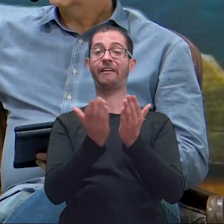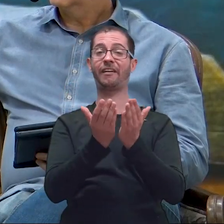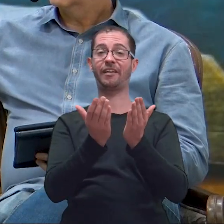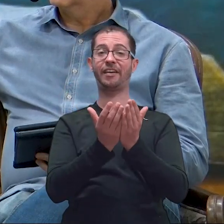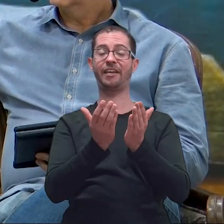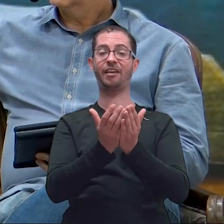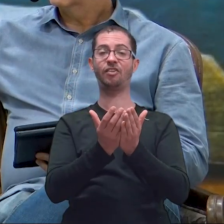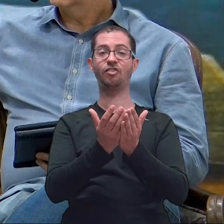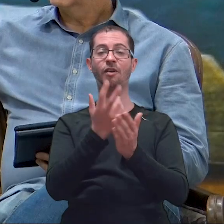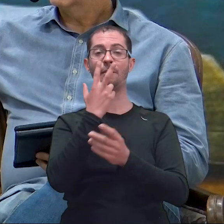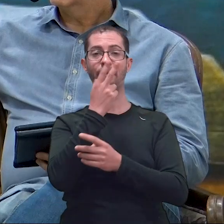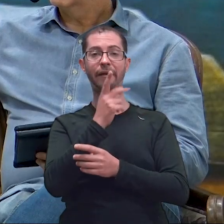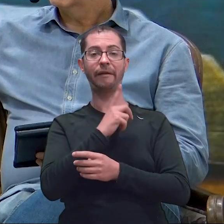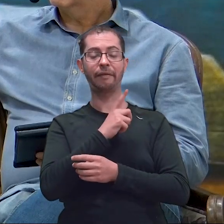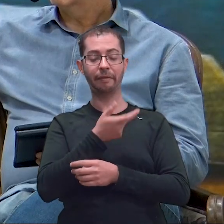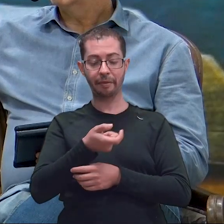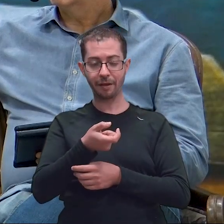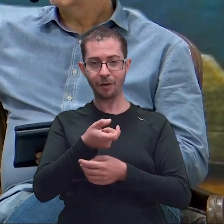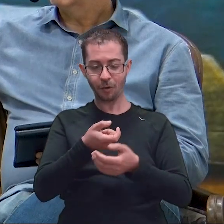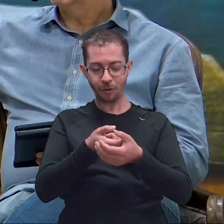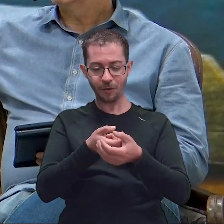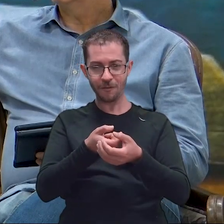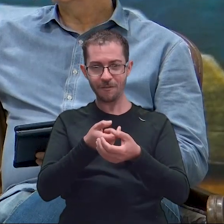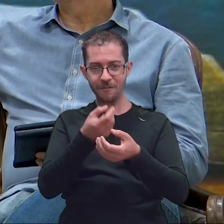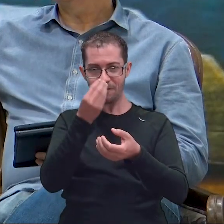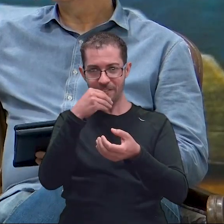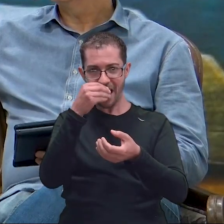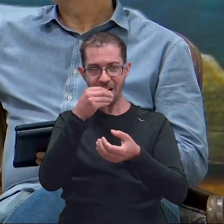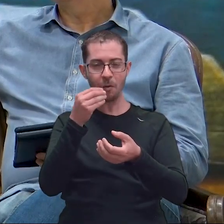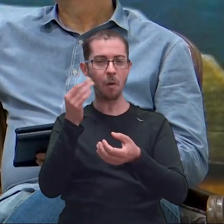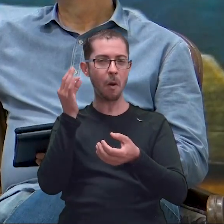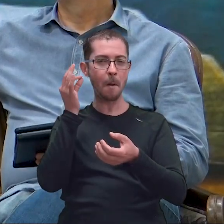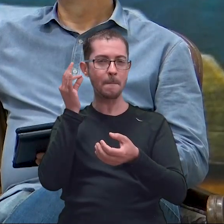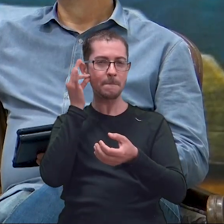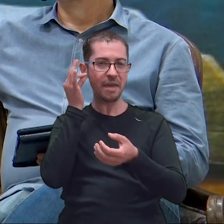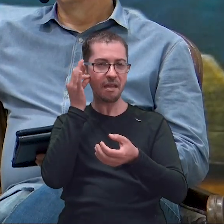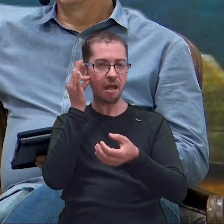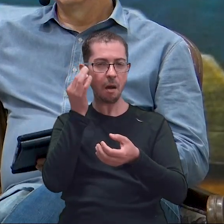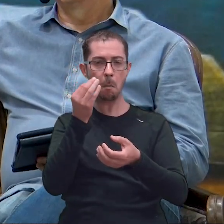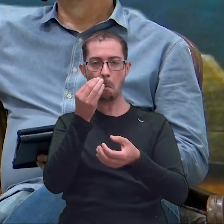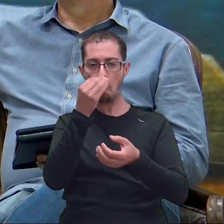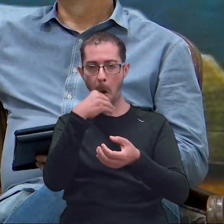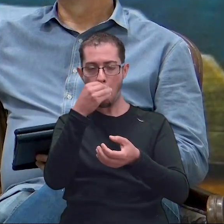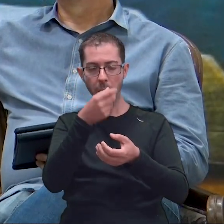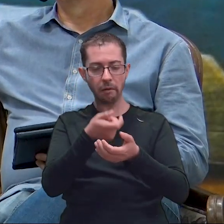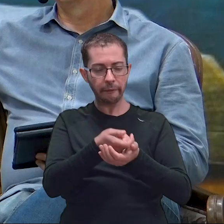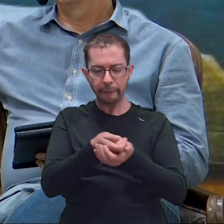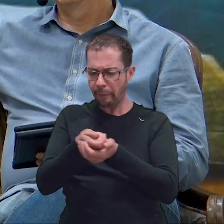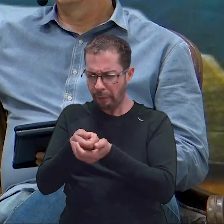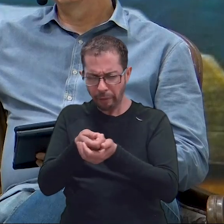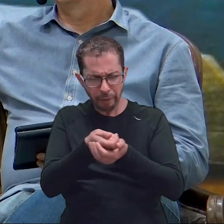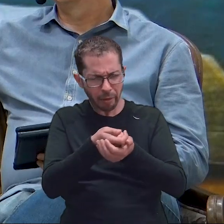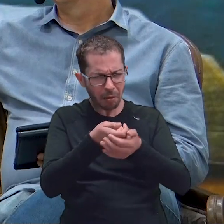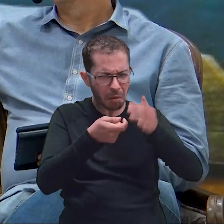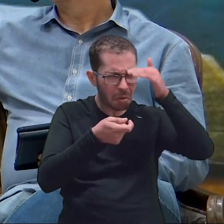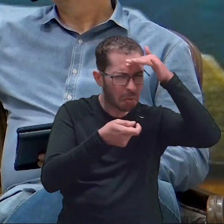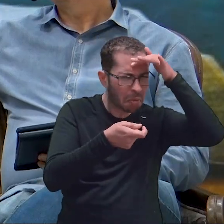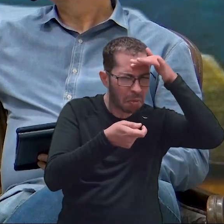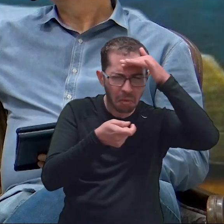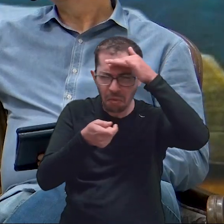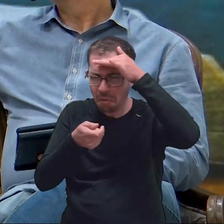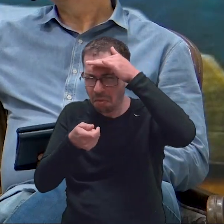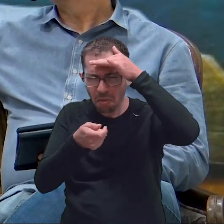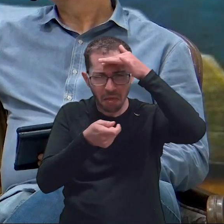como? Com farolete, né? Mas sem pilha. Não adianta. Então, o que é o farolete sem pilha aqui? Às vezes,